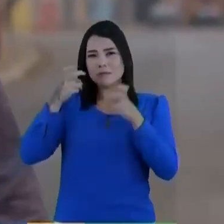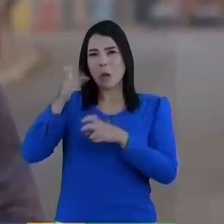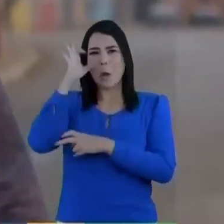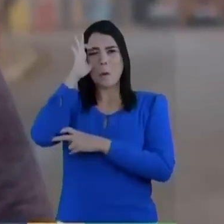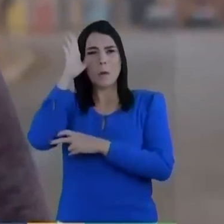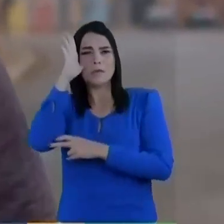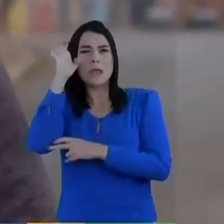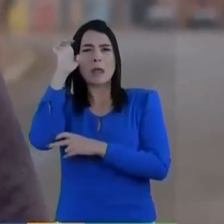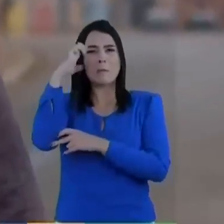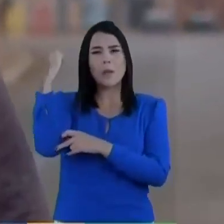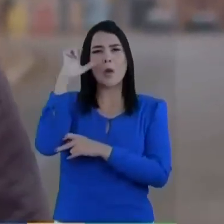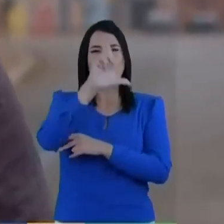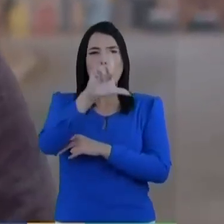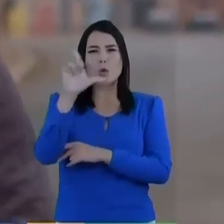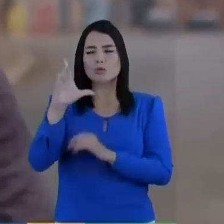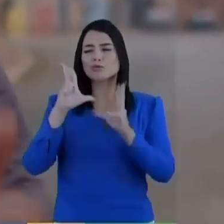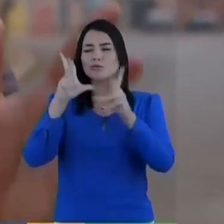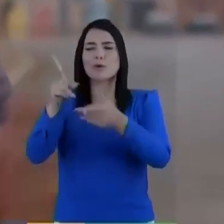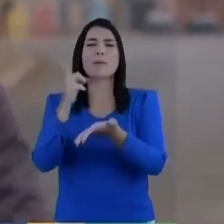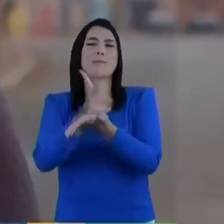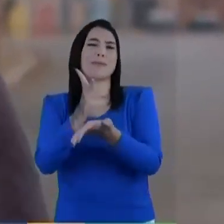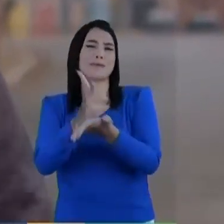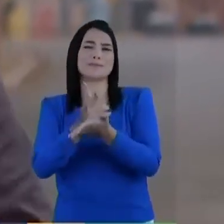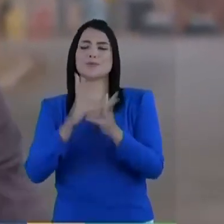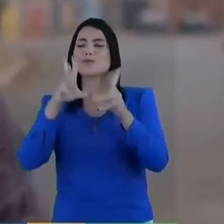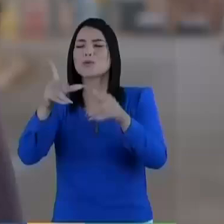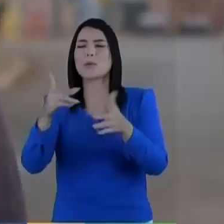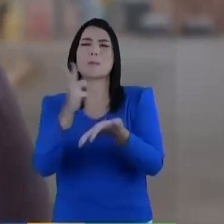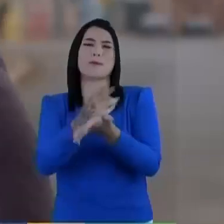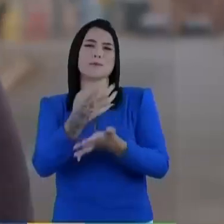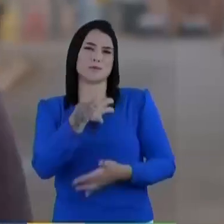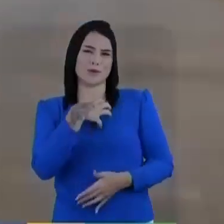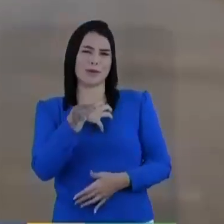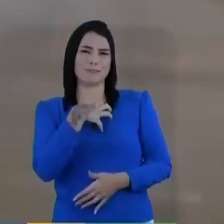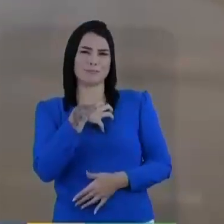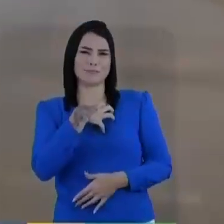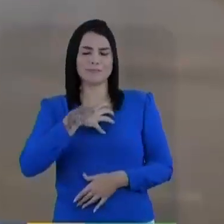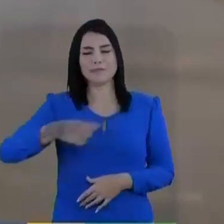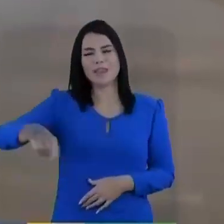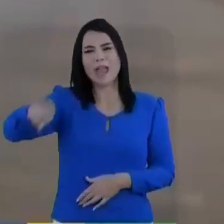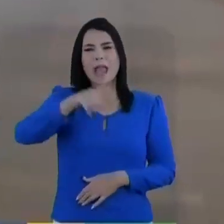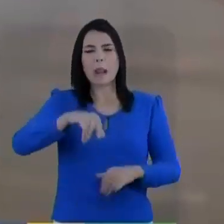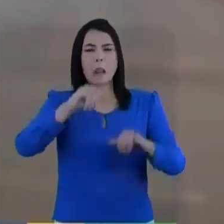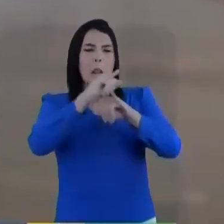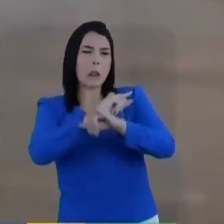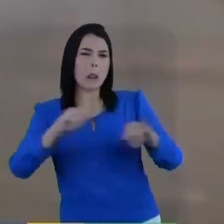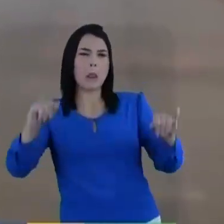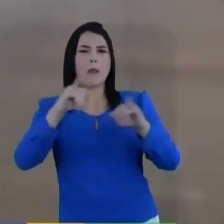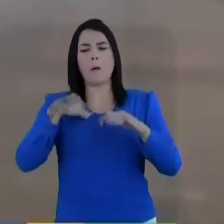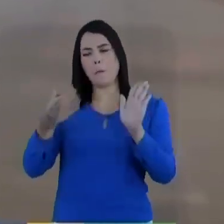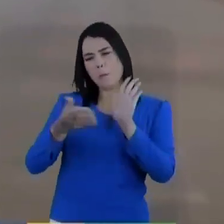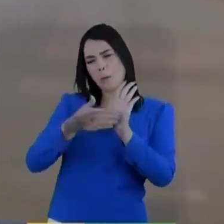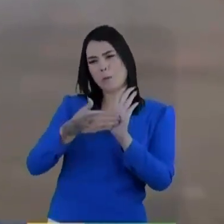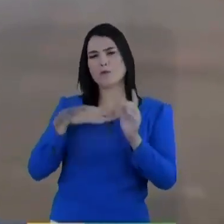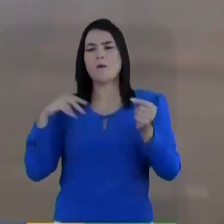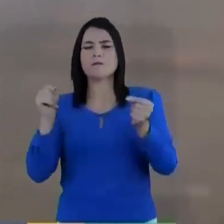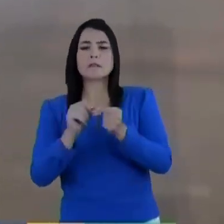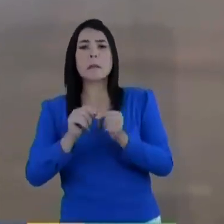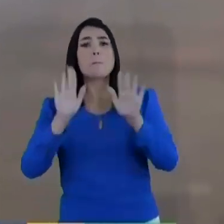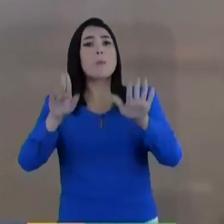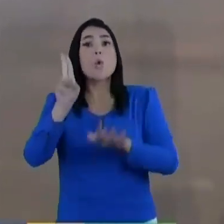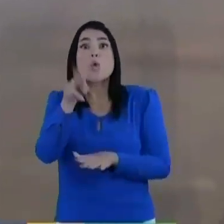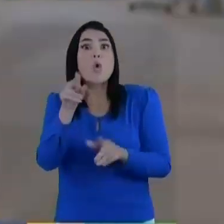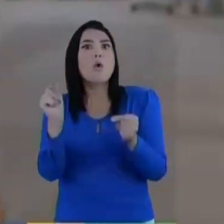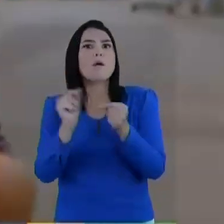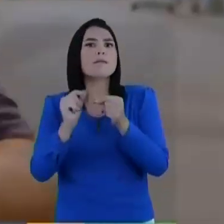Botelho, Emanuel, Lúdio, tudo é a mesma coisa. Tudo faria do mesmo saco. Eles ficam falando que vão fazer coisas que eles